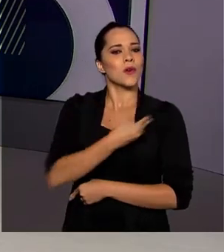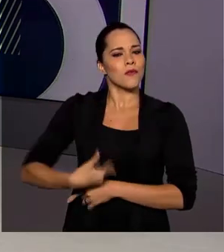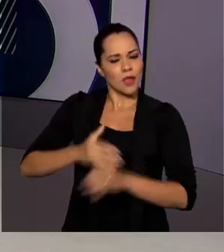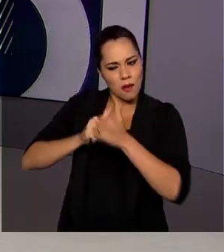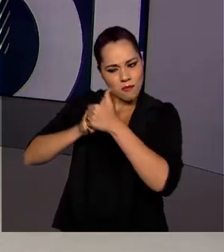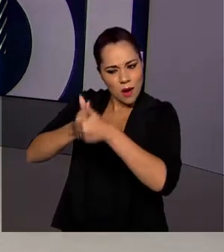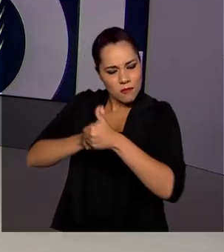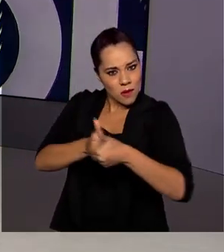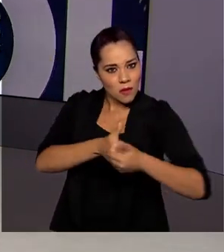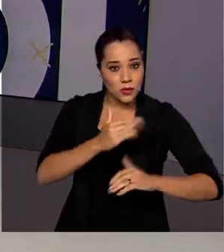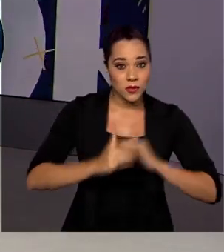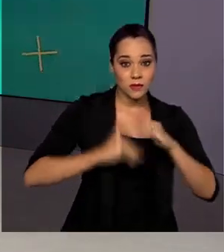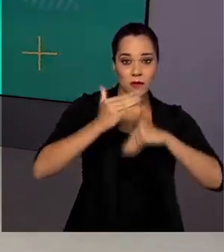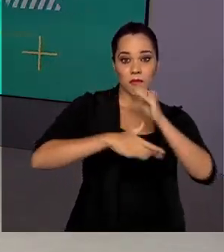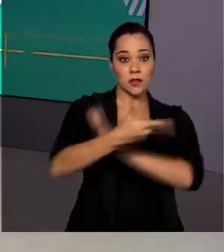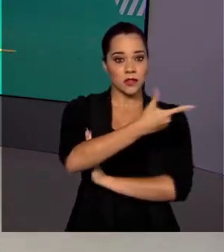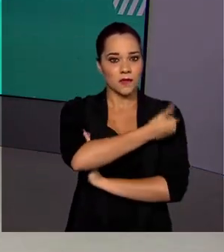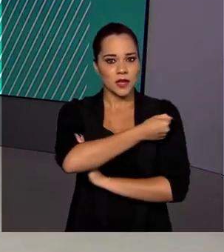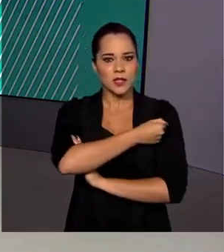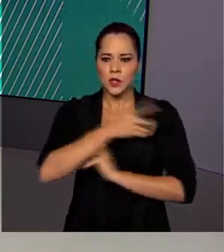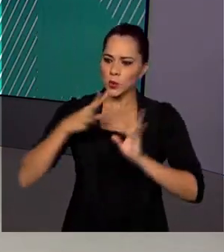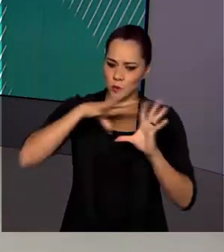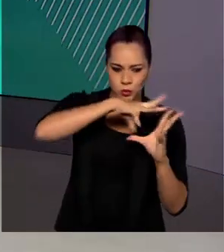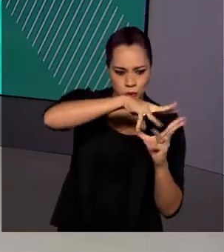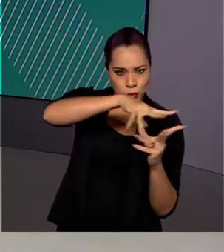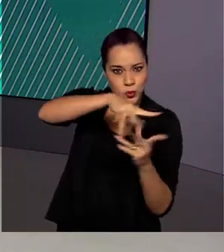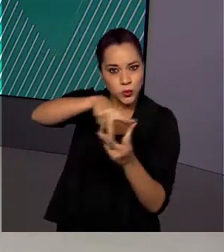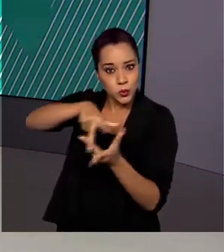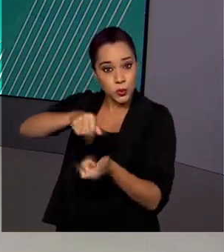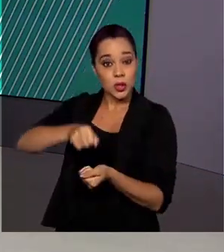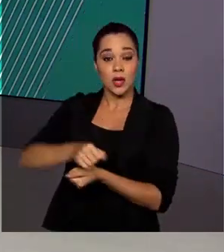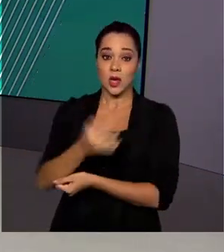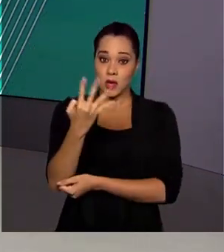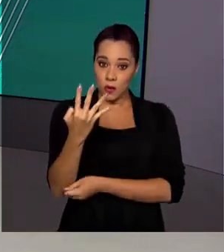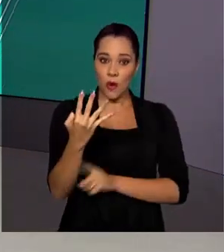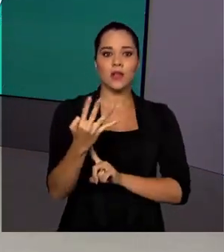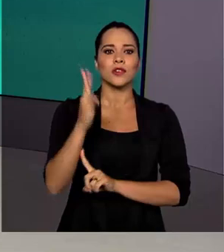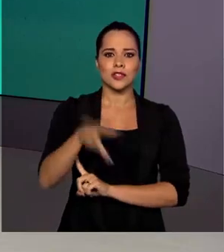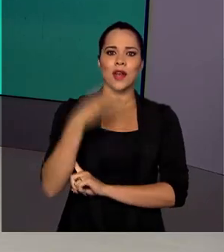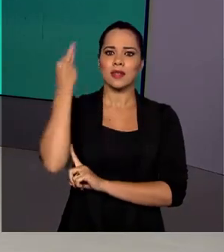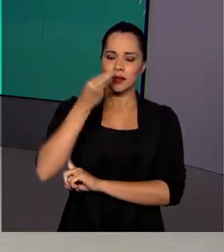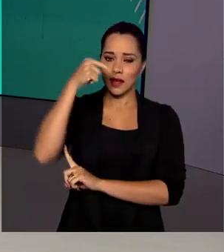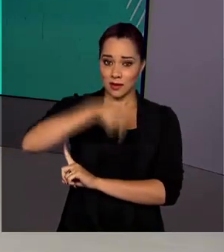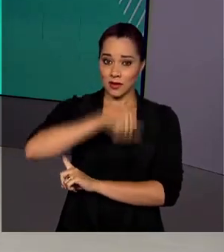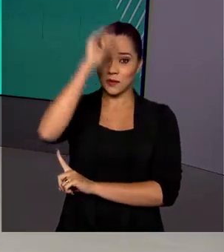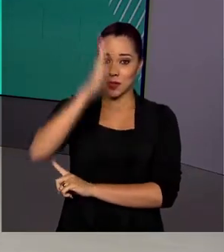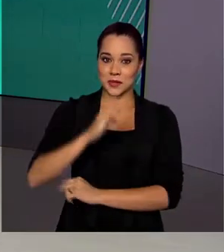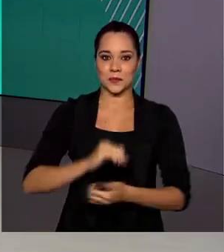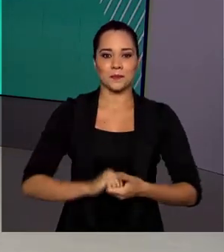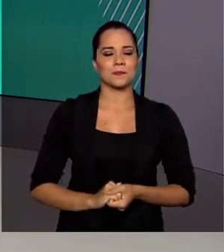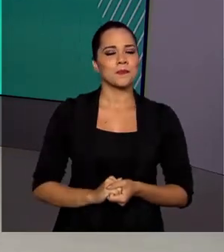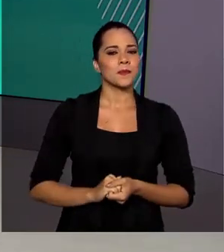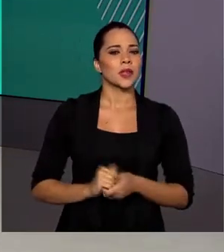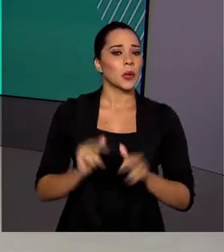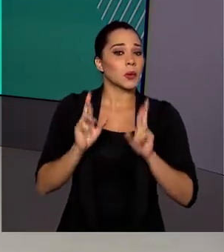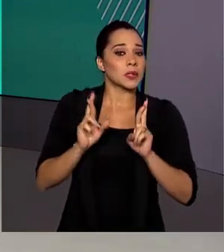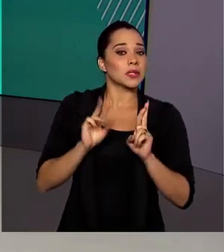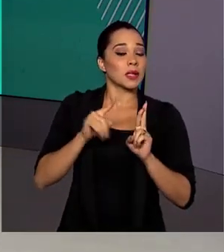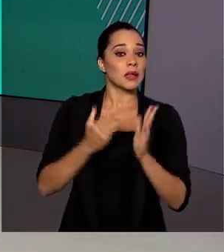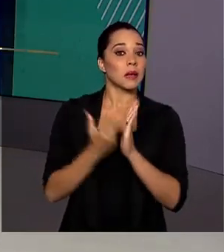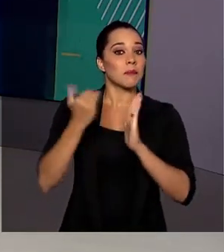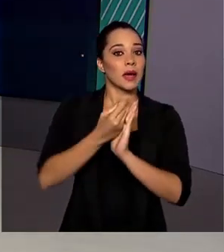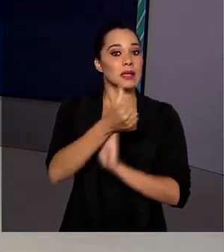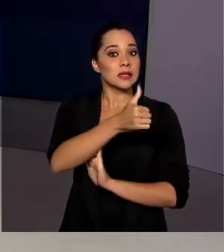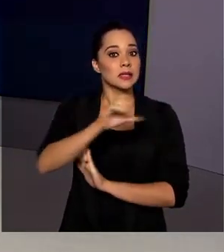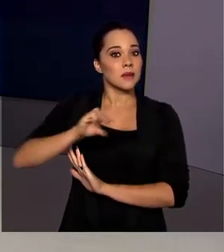acompanha o desenvolvimento de vacinas em todo o mundo e que quatro delas são testadas aqui no país. A previsão é ter mais de